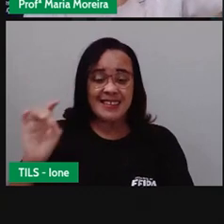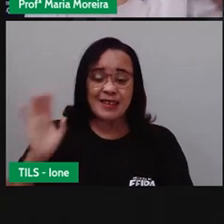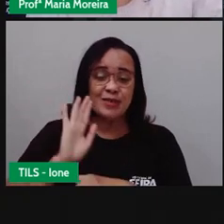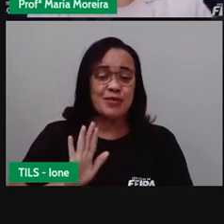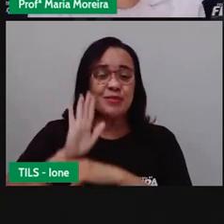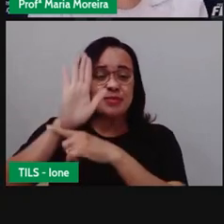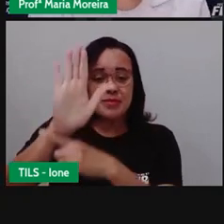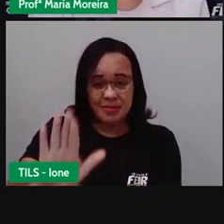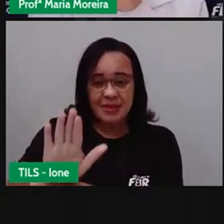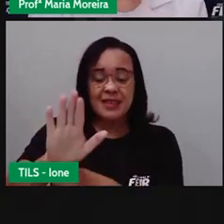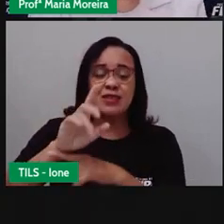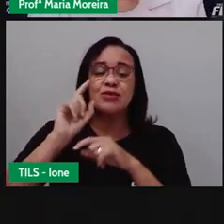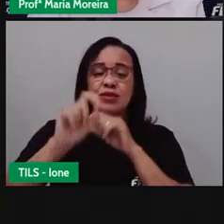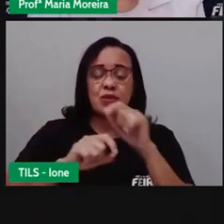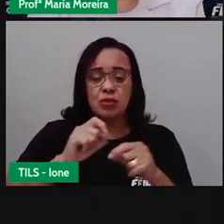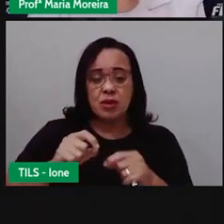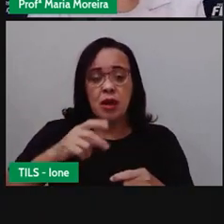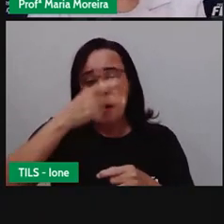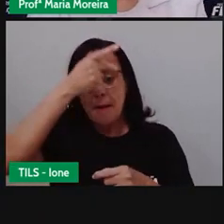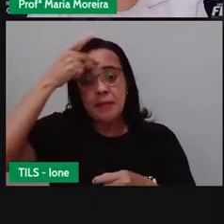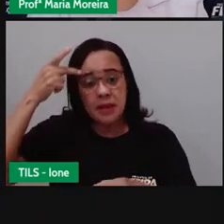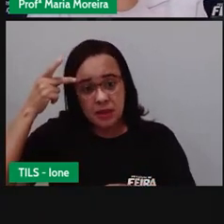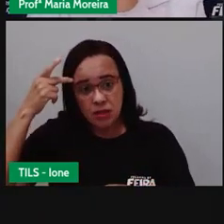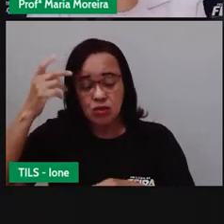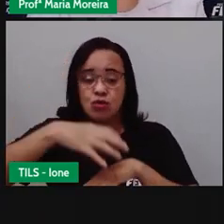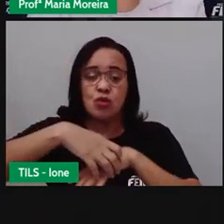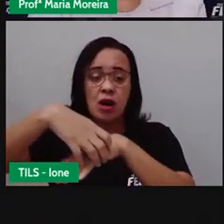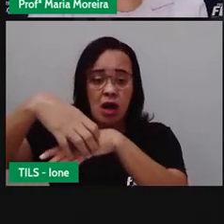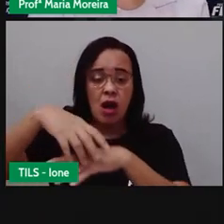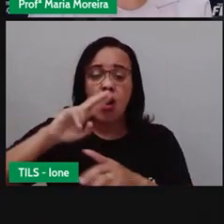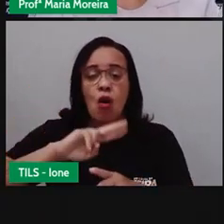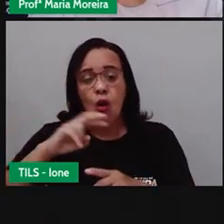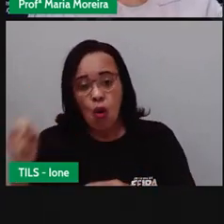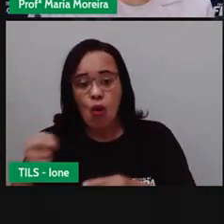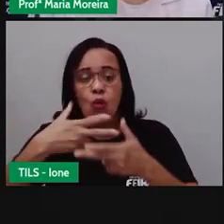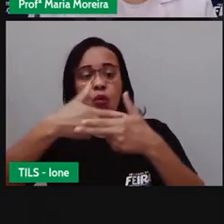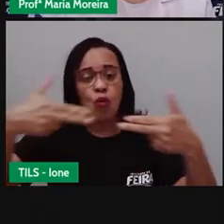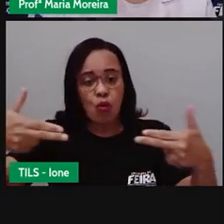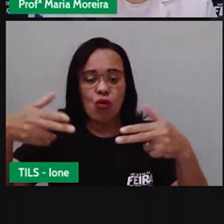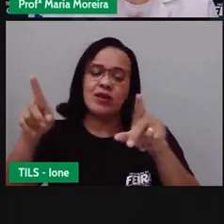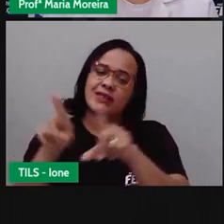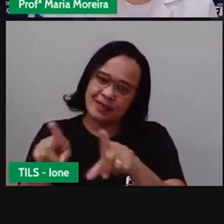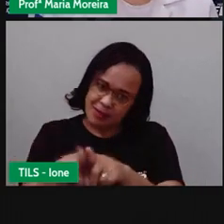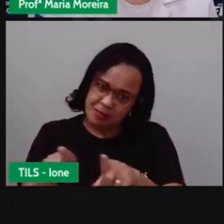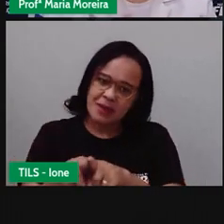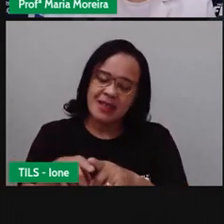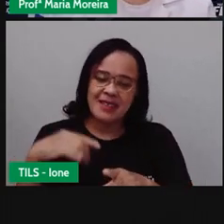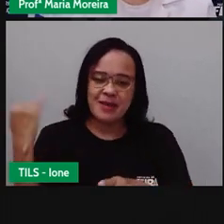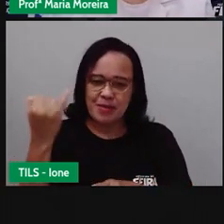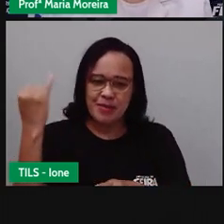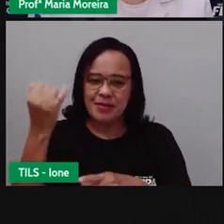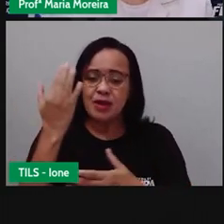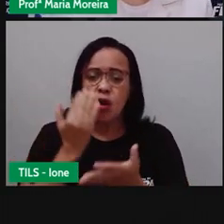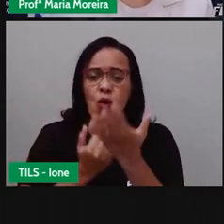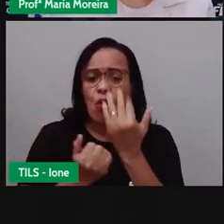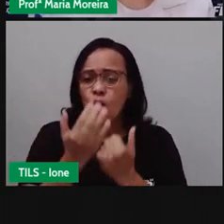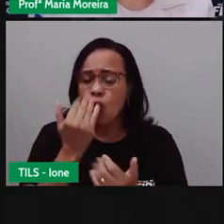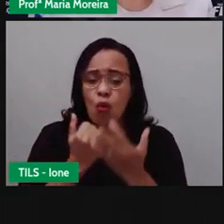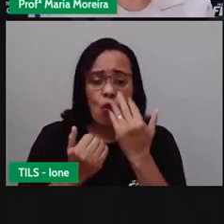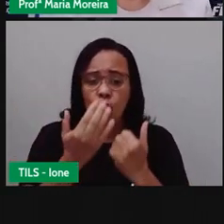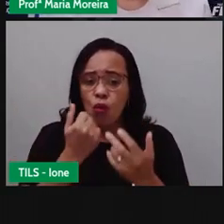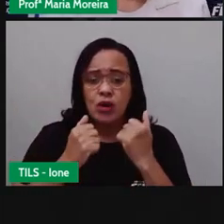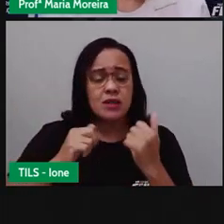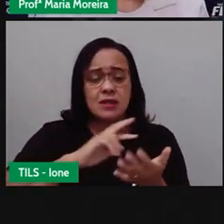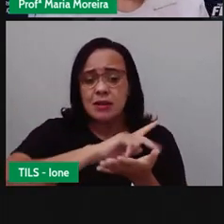só para transferir as pessoas de um local a outro. Mas, como o quê? Com a transferência de alimentos, a matéria